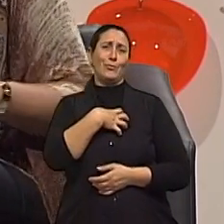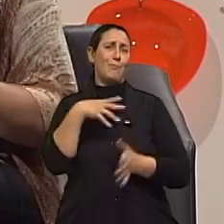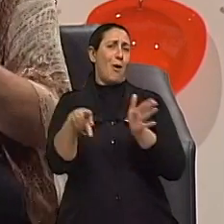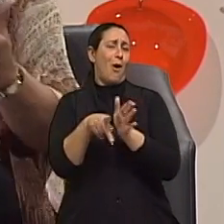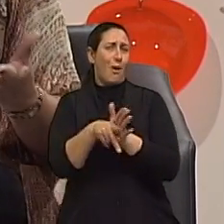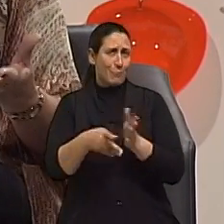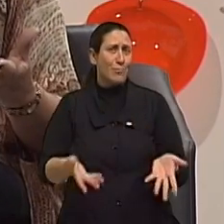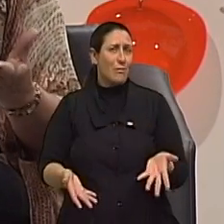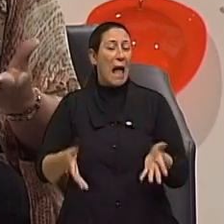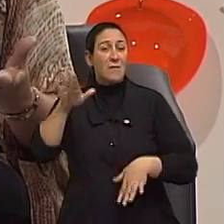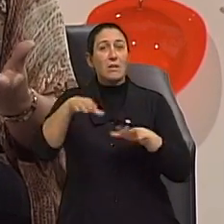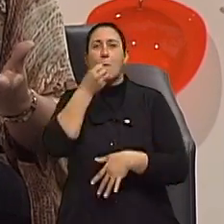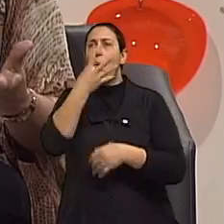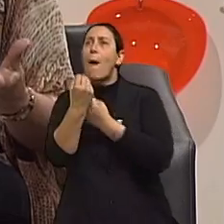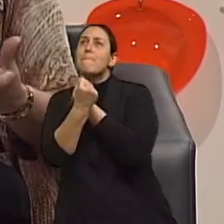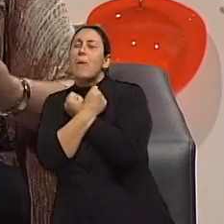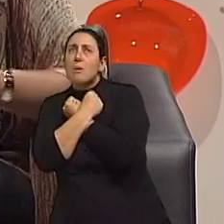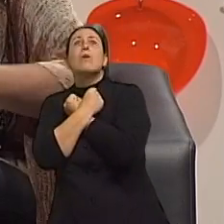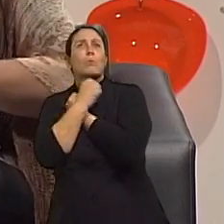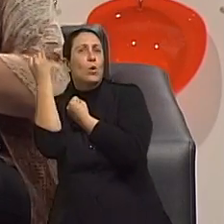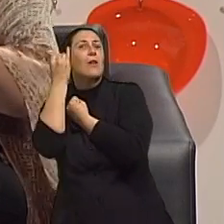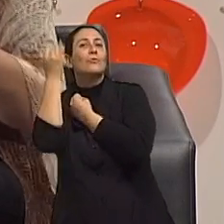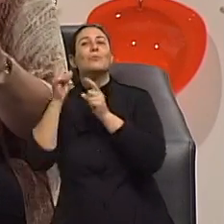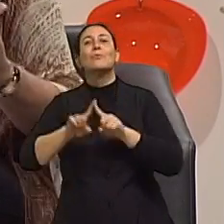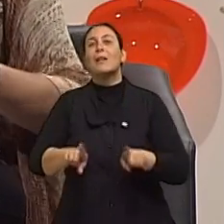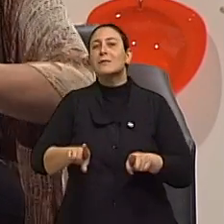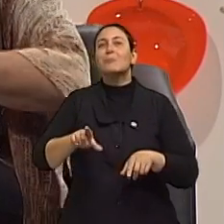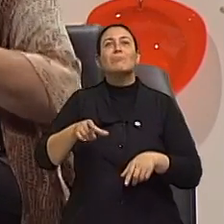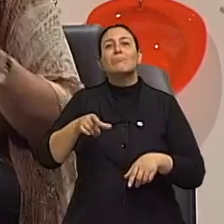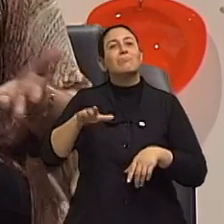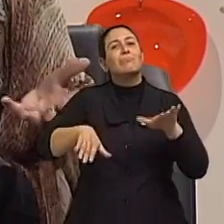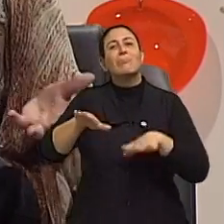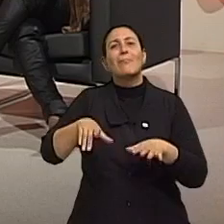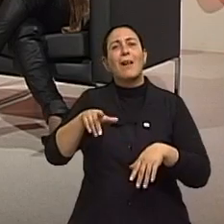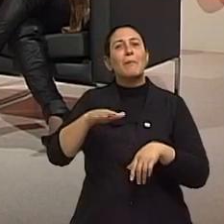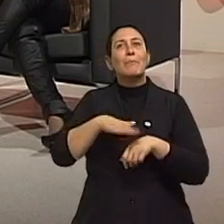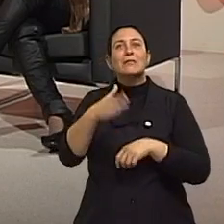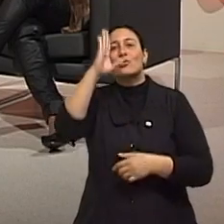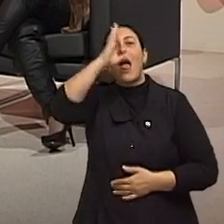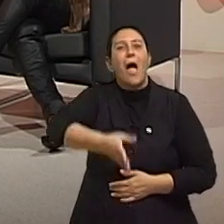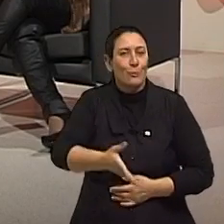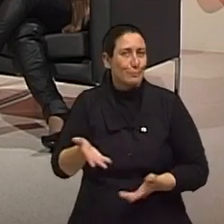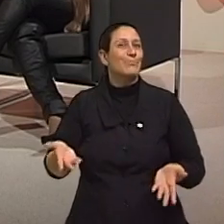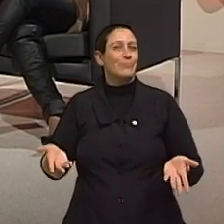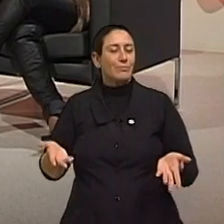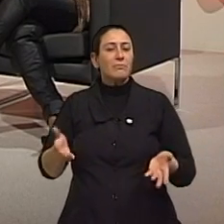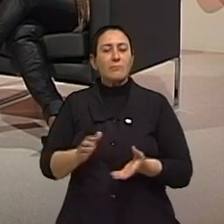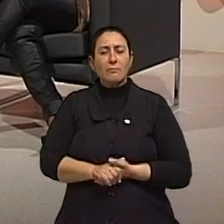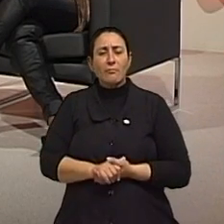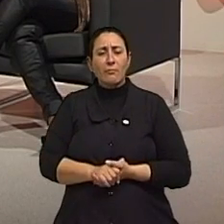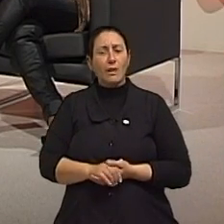de que um bom abraço vale muitas vezes até muito mais do que um aconchego mais direto, né? Quer dizer,